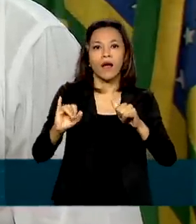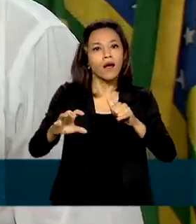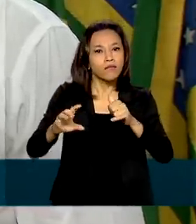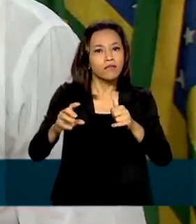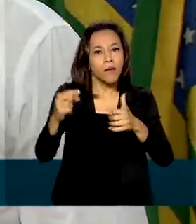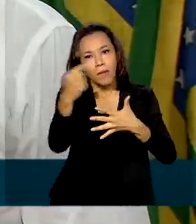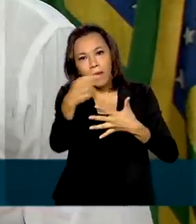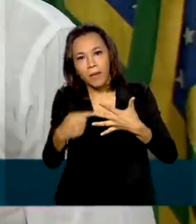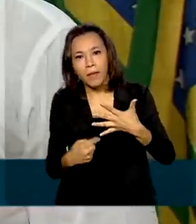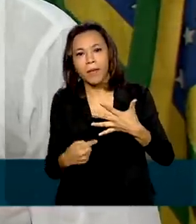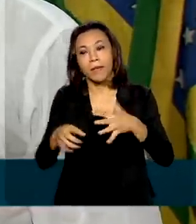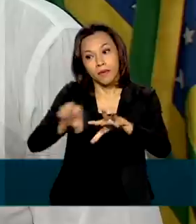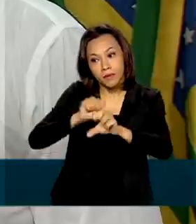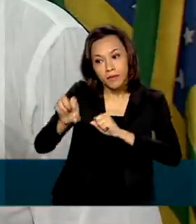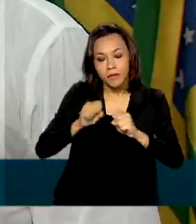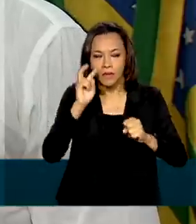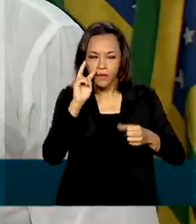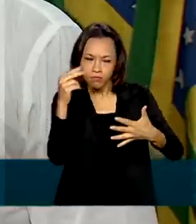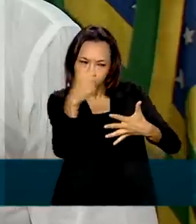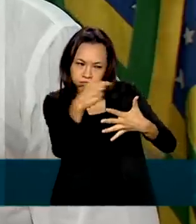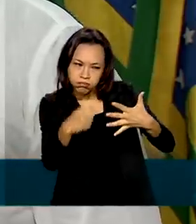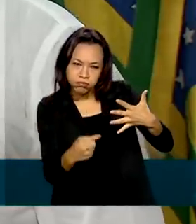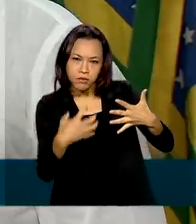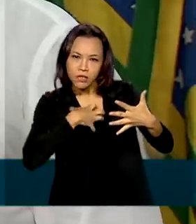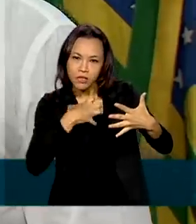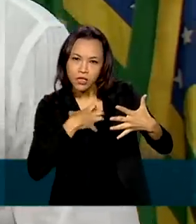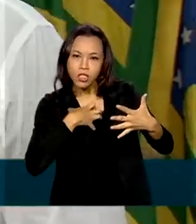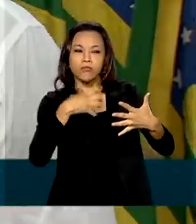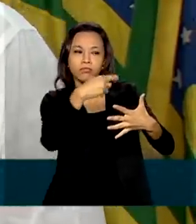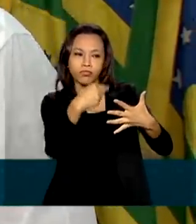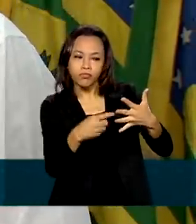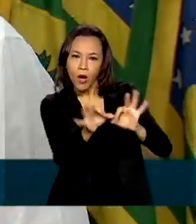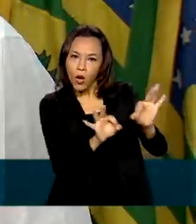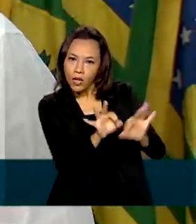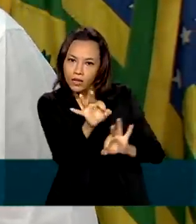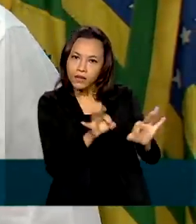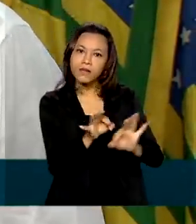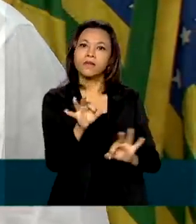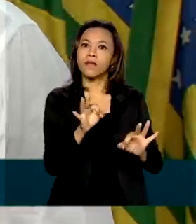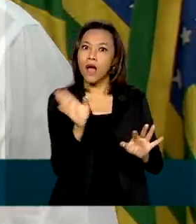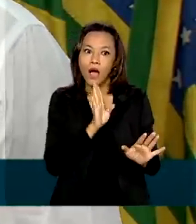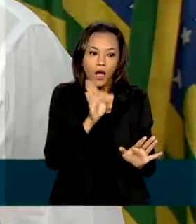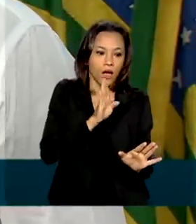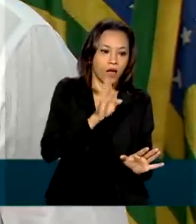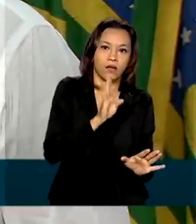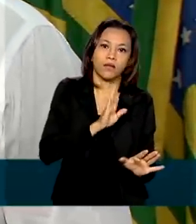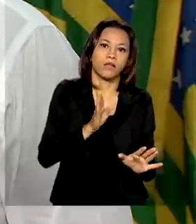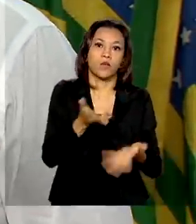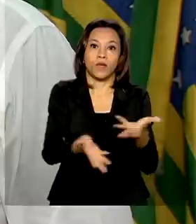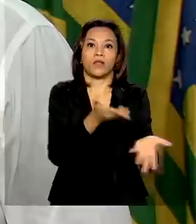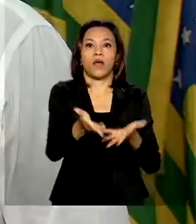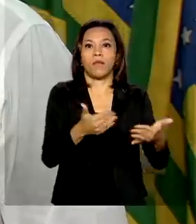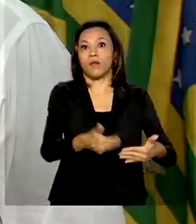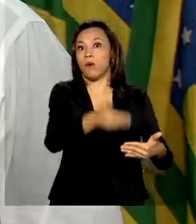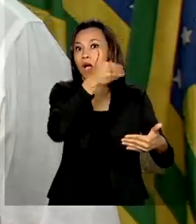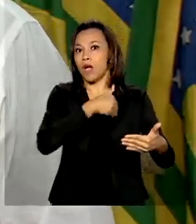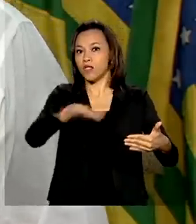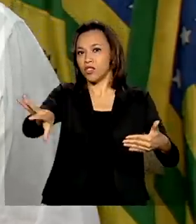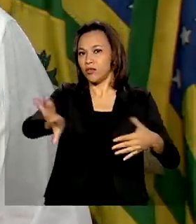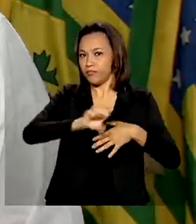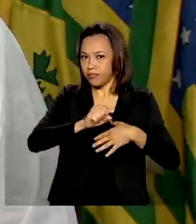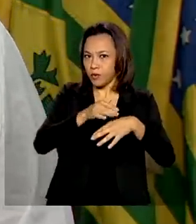de fazer o diagnóstico clínico valer, como tem que ser, e iniciar o quanto antes o tratamento precoce com os medicamentos